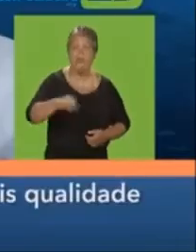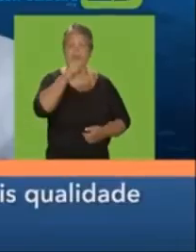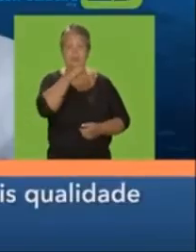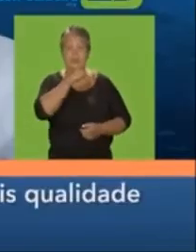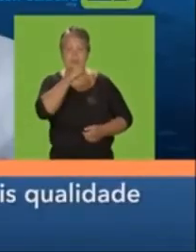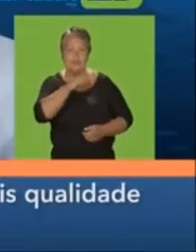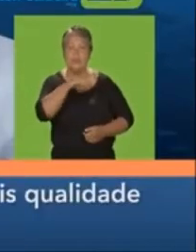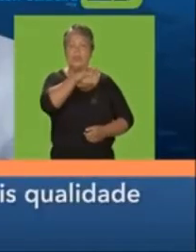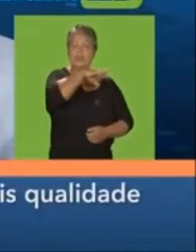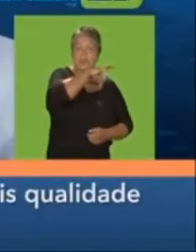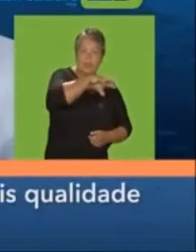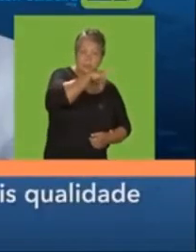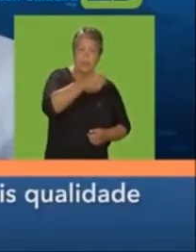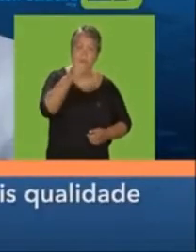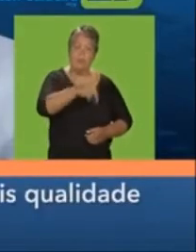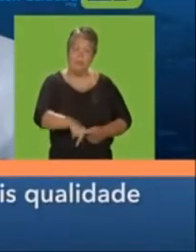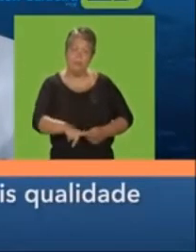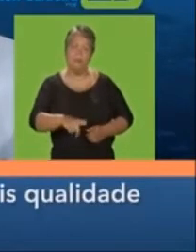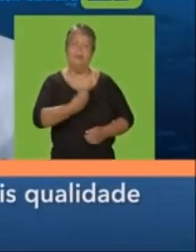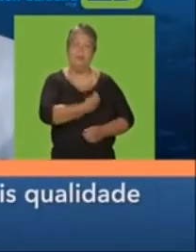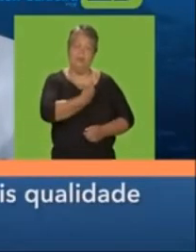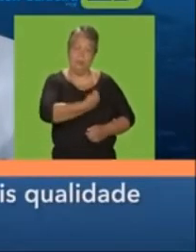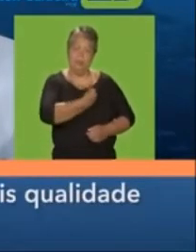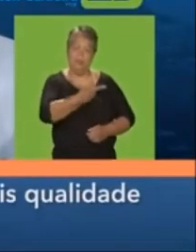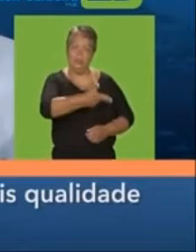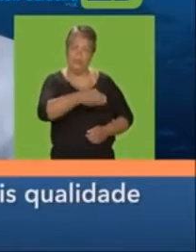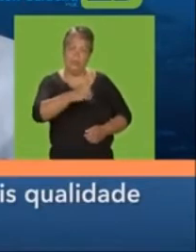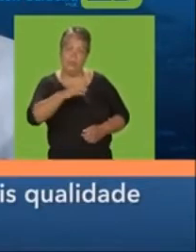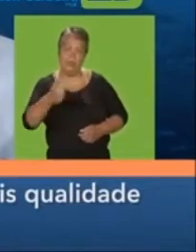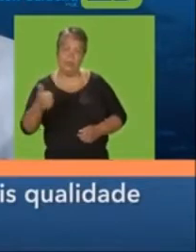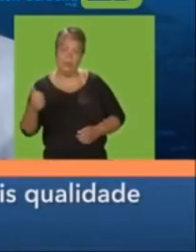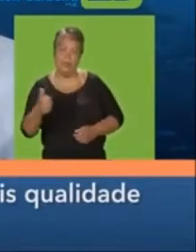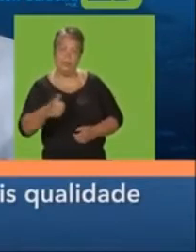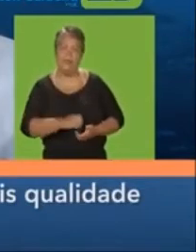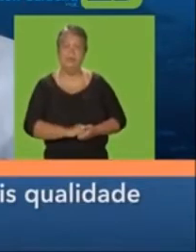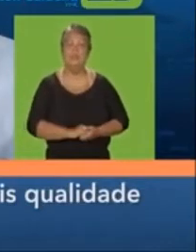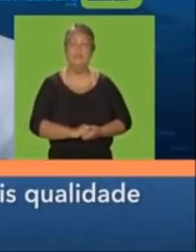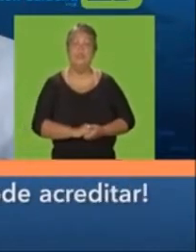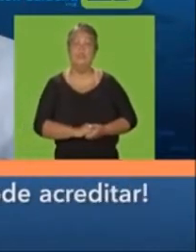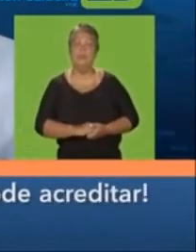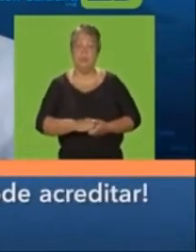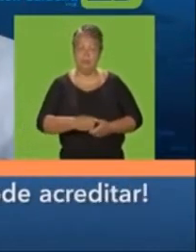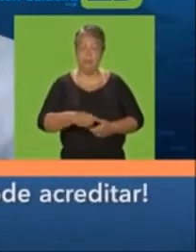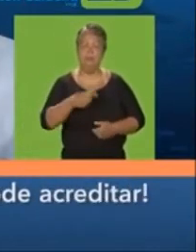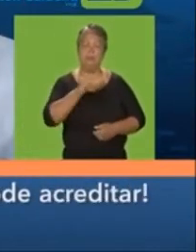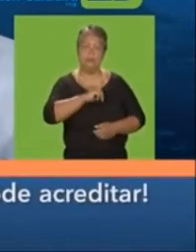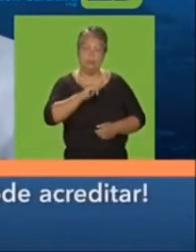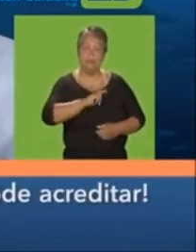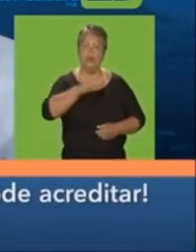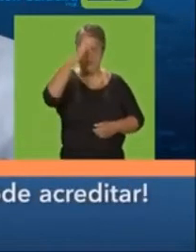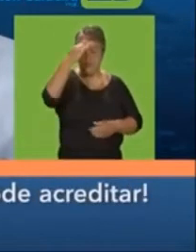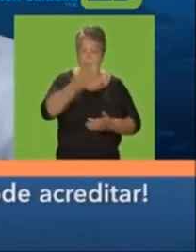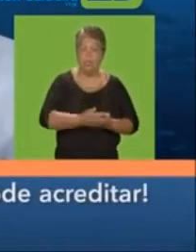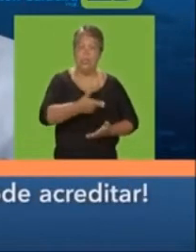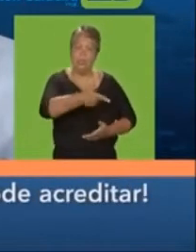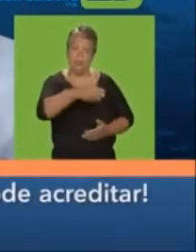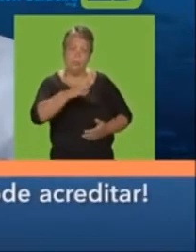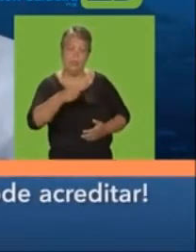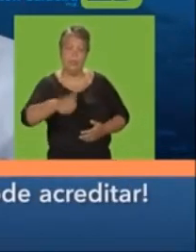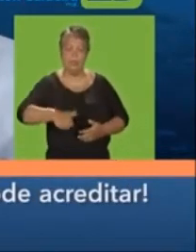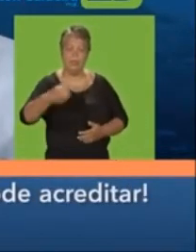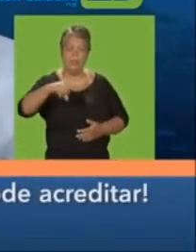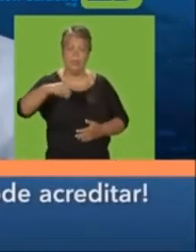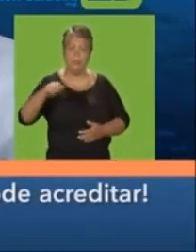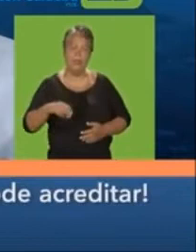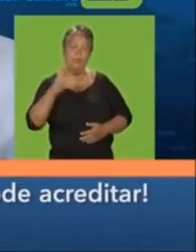PELAS CRIANÇAS, IDOSOS, PELOS ANIMAIS, POR MAIS QUALIDADE DE VIDA, 70111. Para a regra da cidade, vote quem faz, pode acreditar,